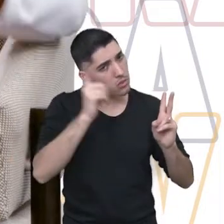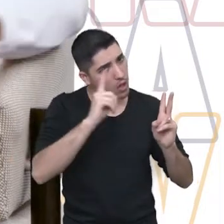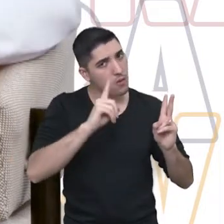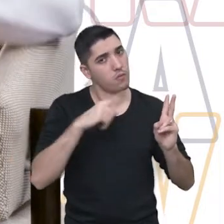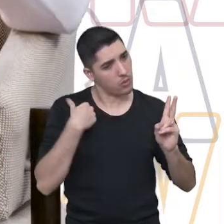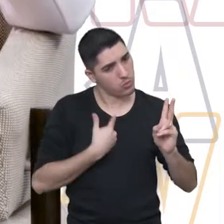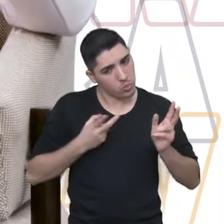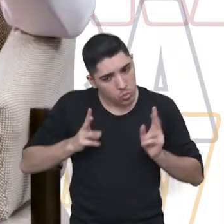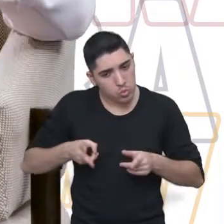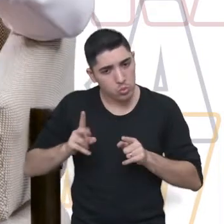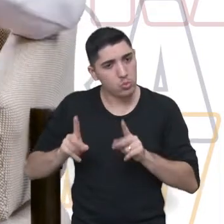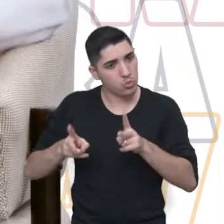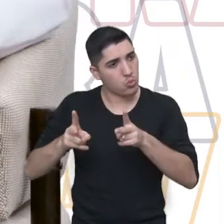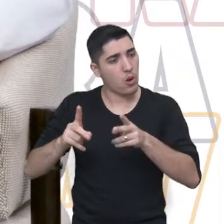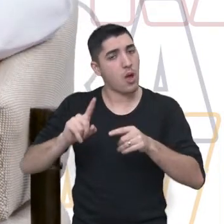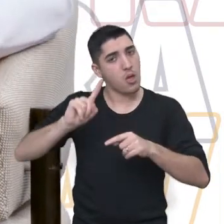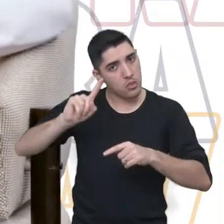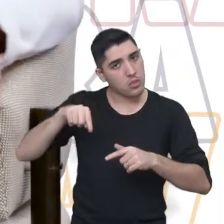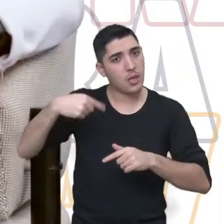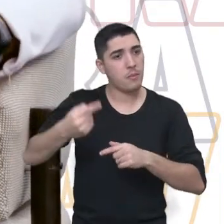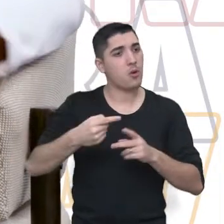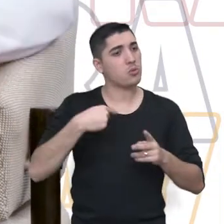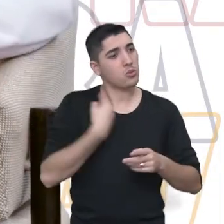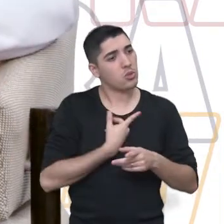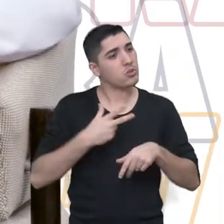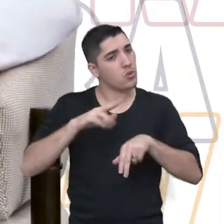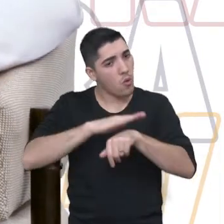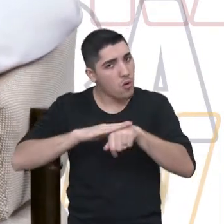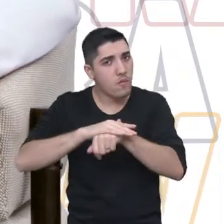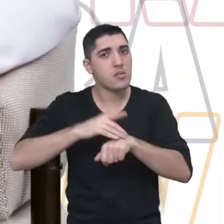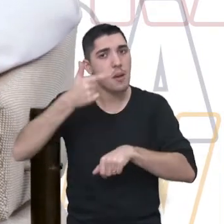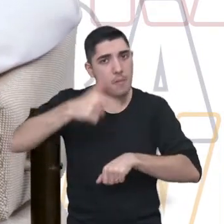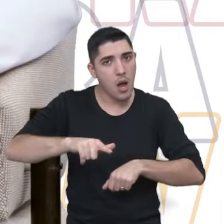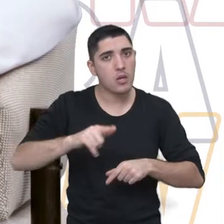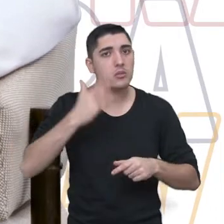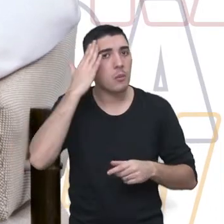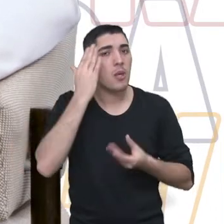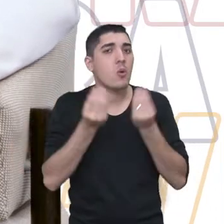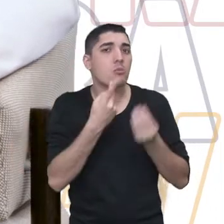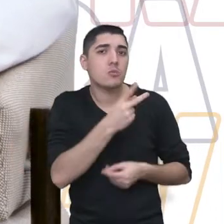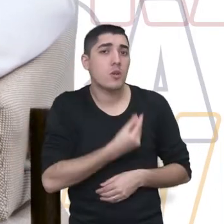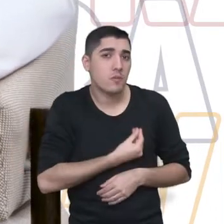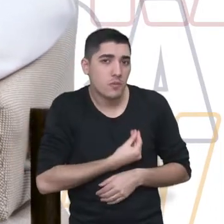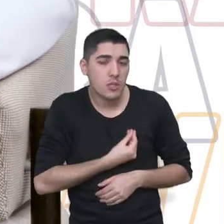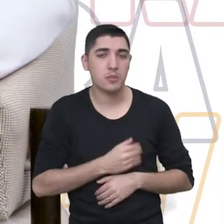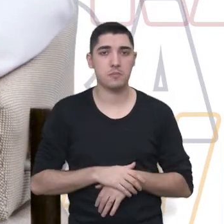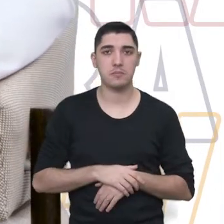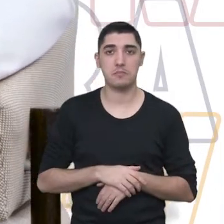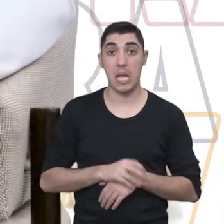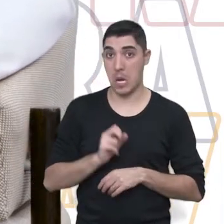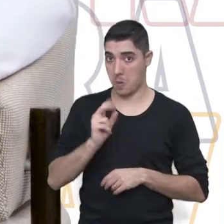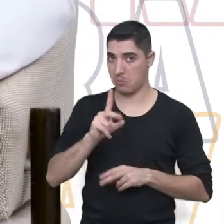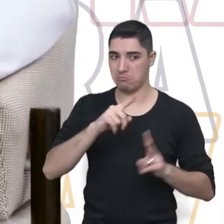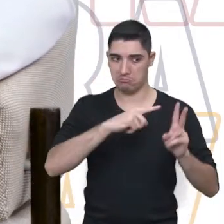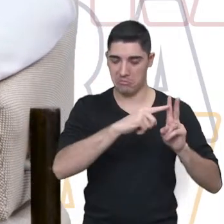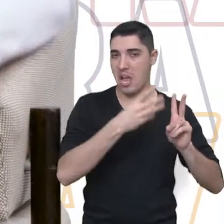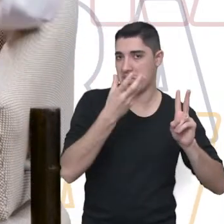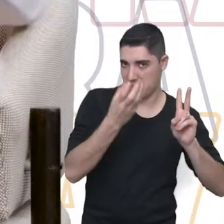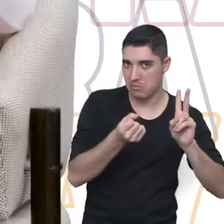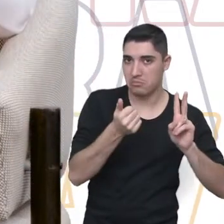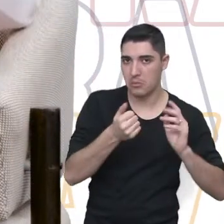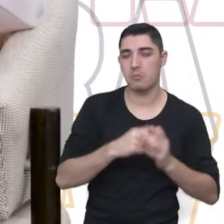até o final, depois a gente volta a conversar para ver como é que vocês estão, tá? Tudo bem. Aceitaram. Aí,